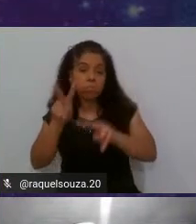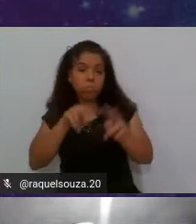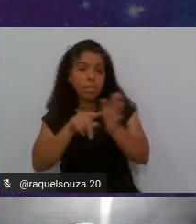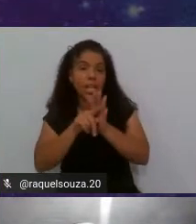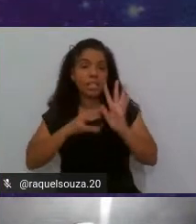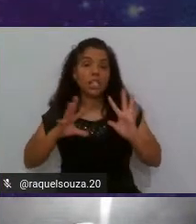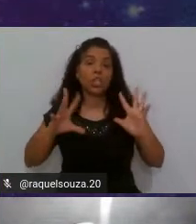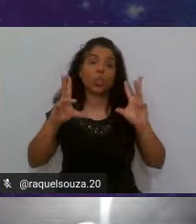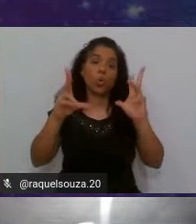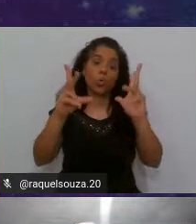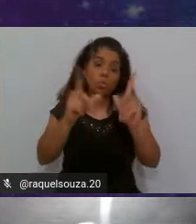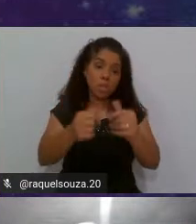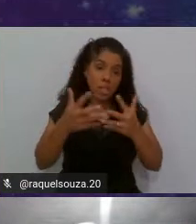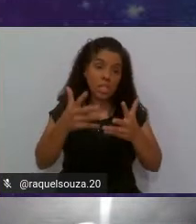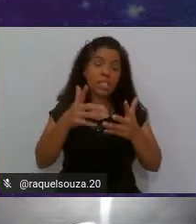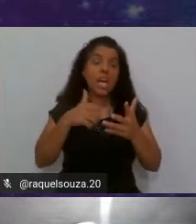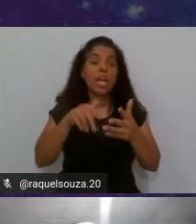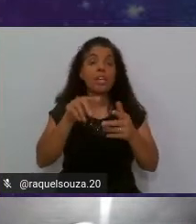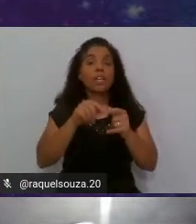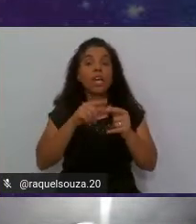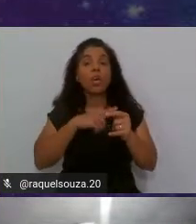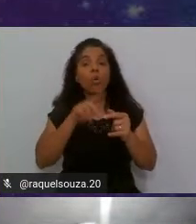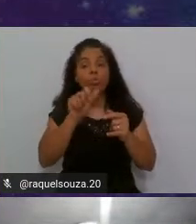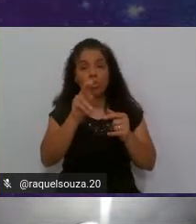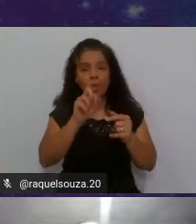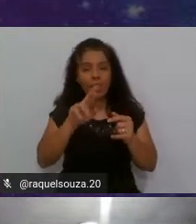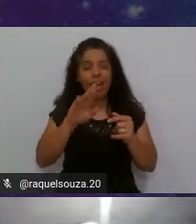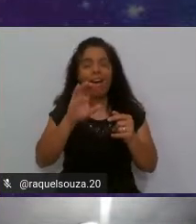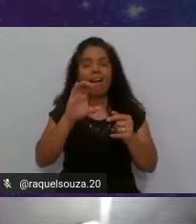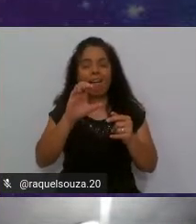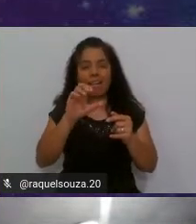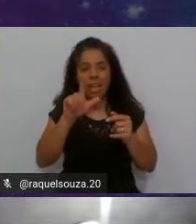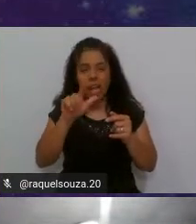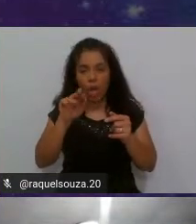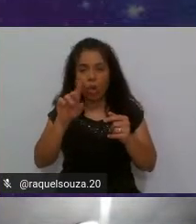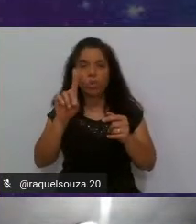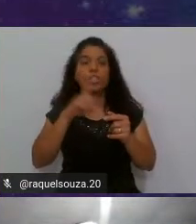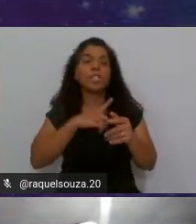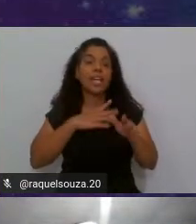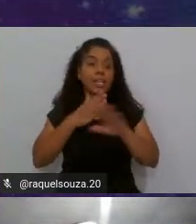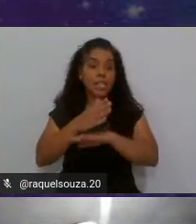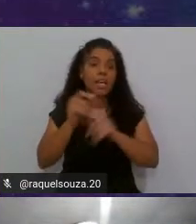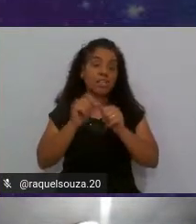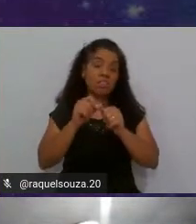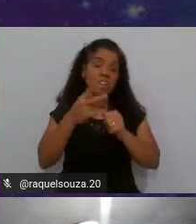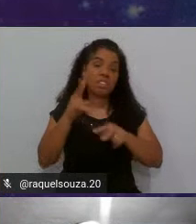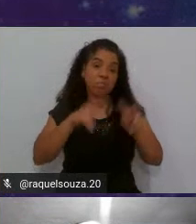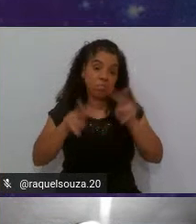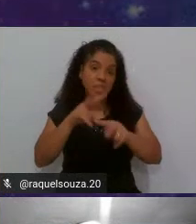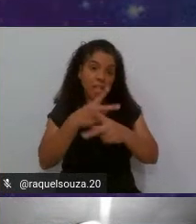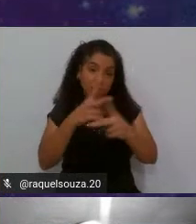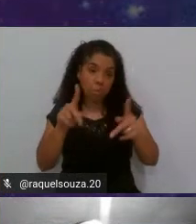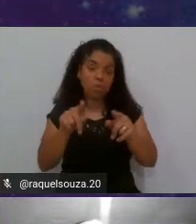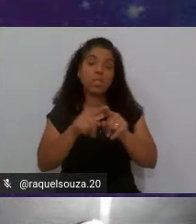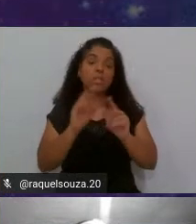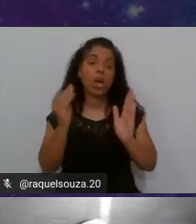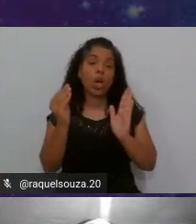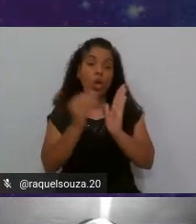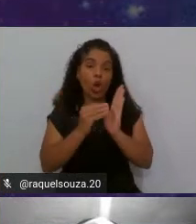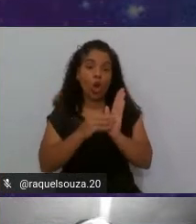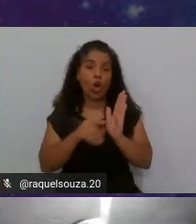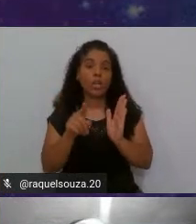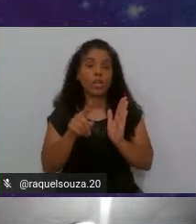eles quiser que o Sonar Cloud tenha acesso e faça essa análise para você você coloca em